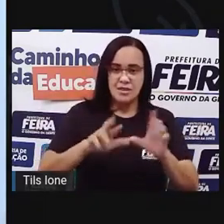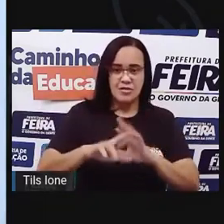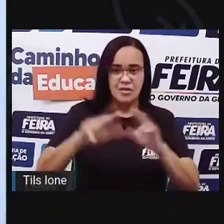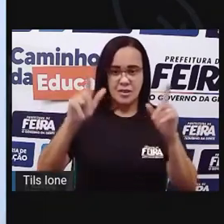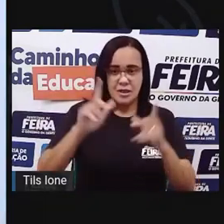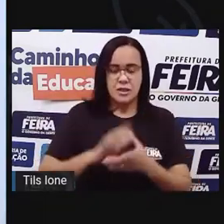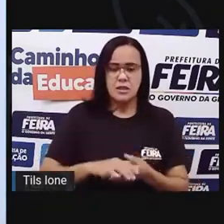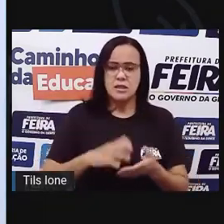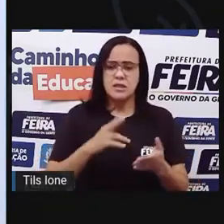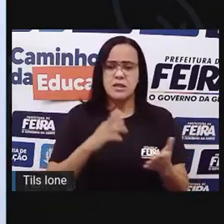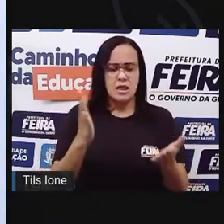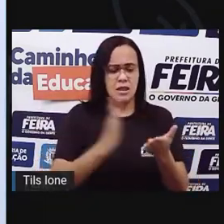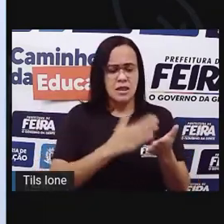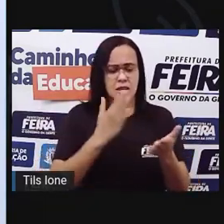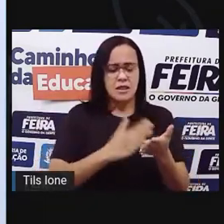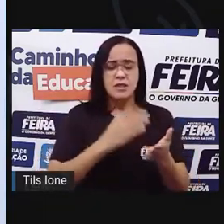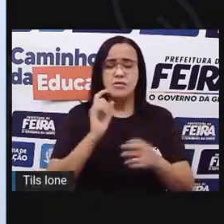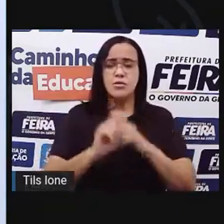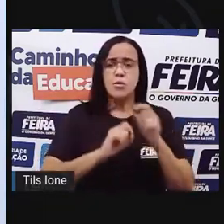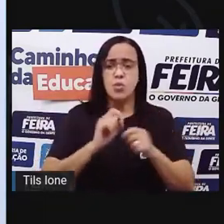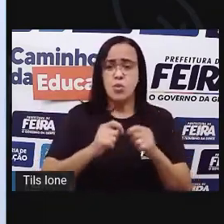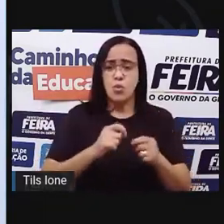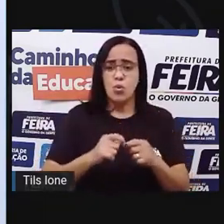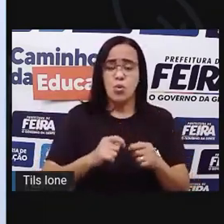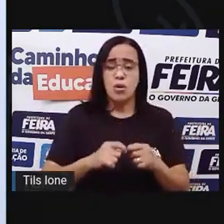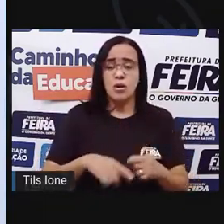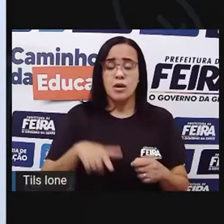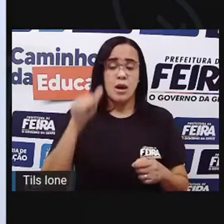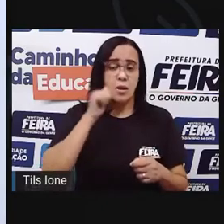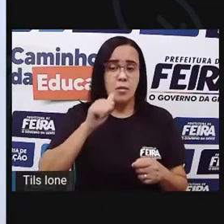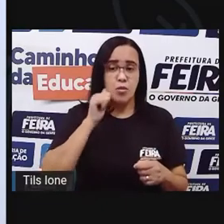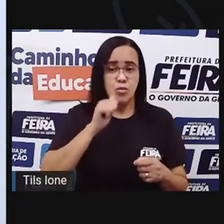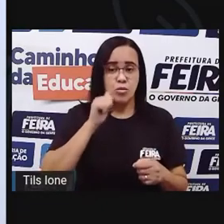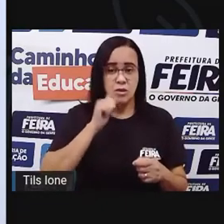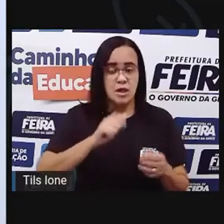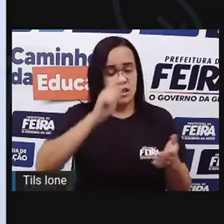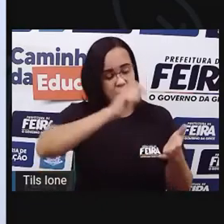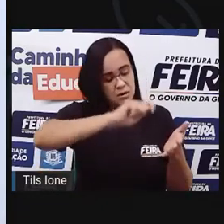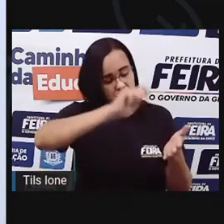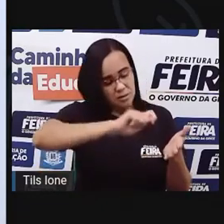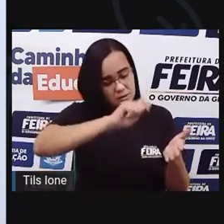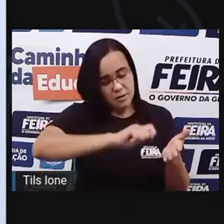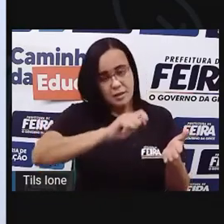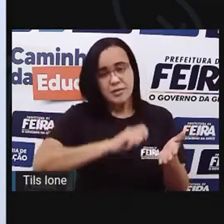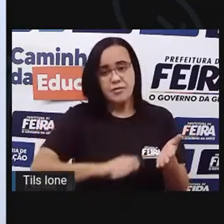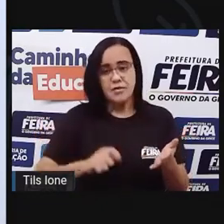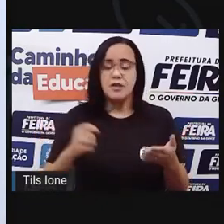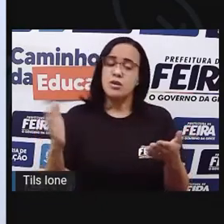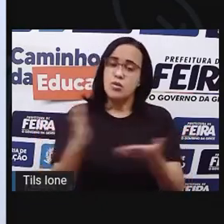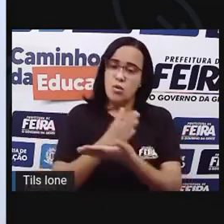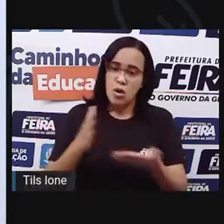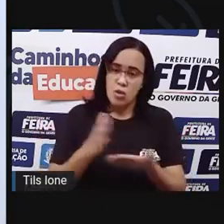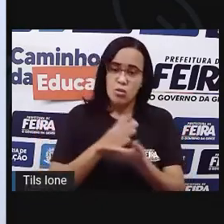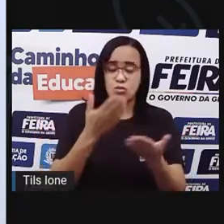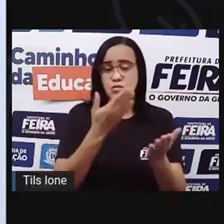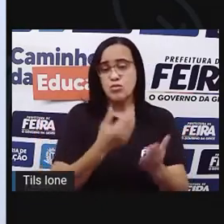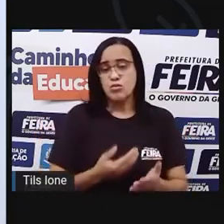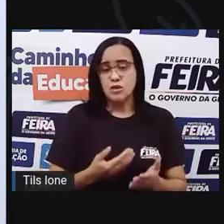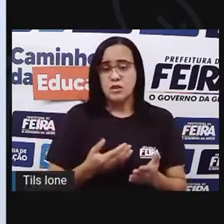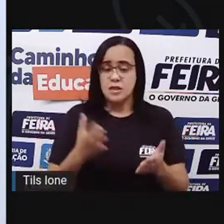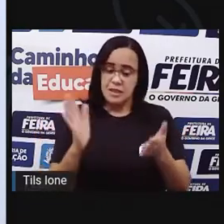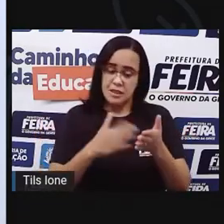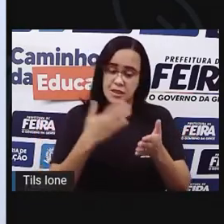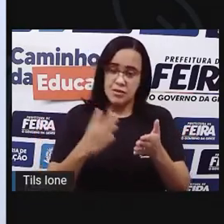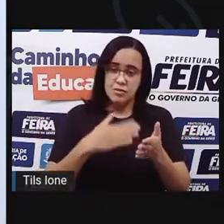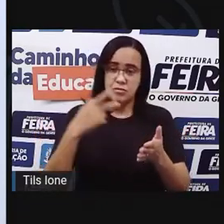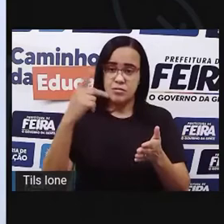livro da Emília Nunes. Ela já trouxe aqui alguns livros dela. Ela é uma autora, né? Ela é uma escritora